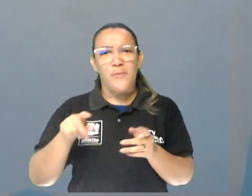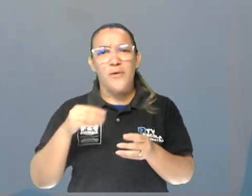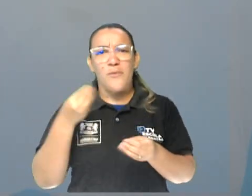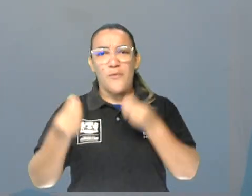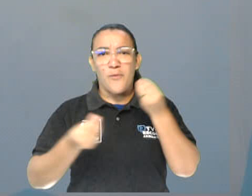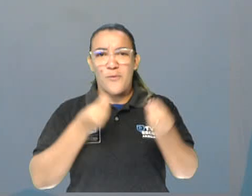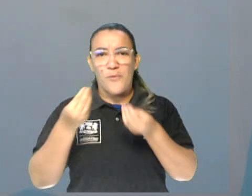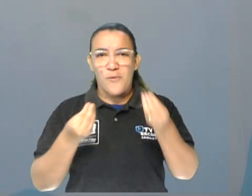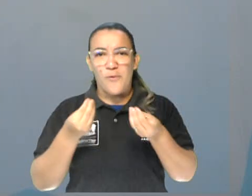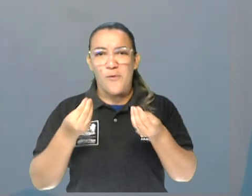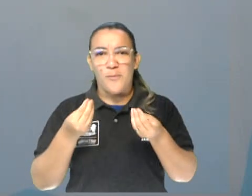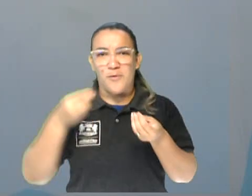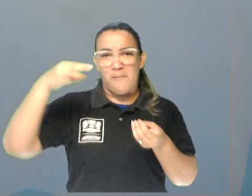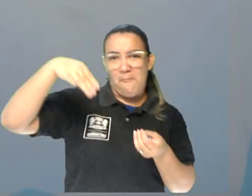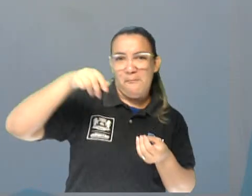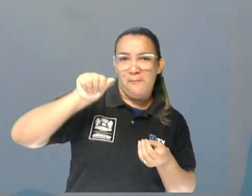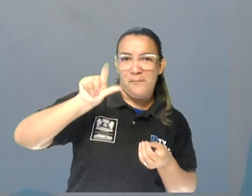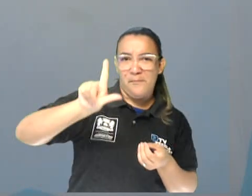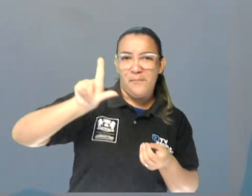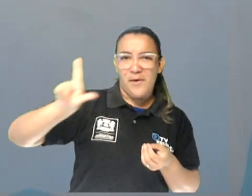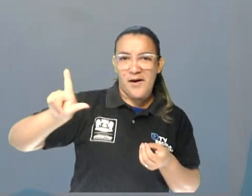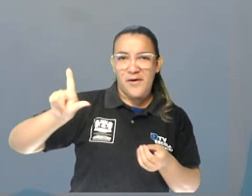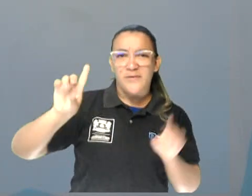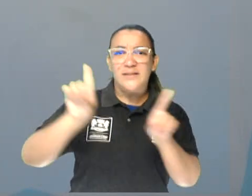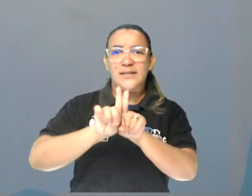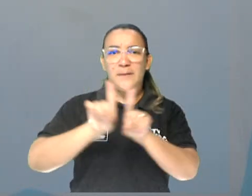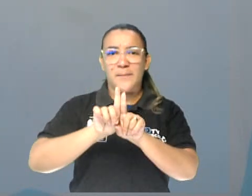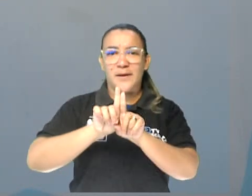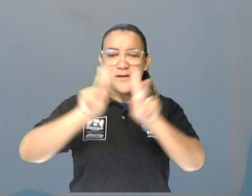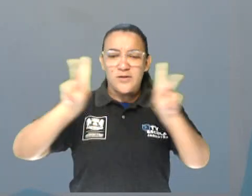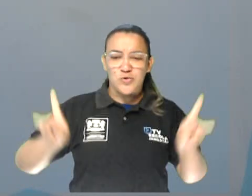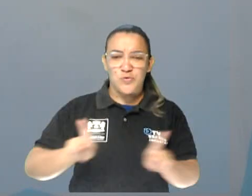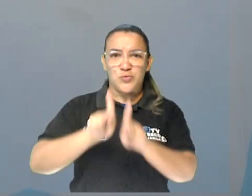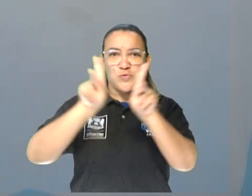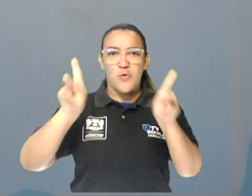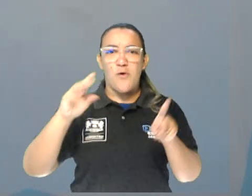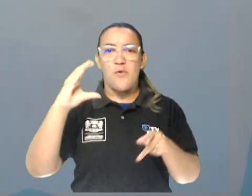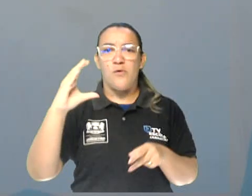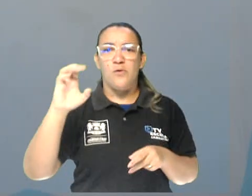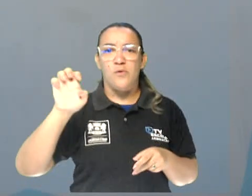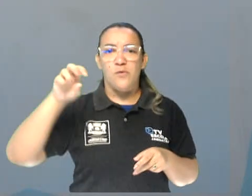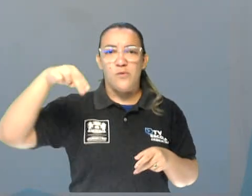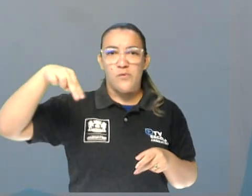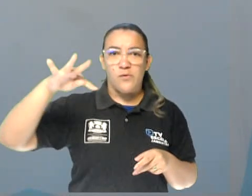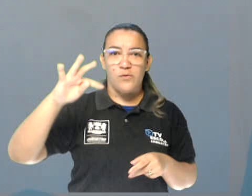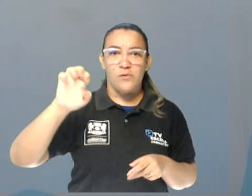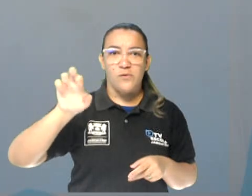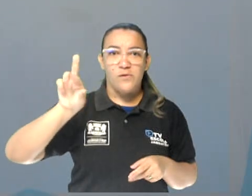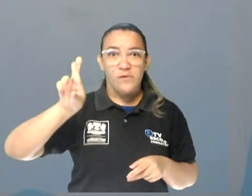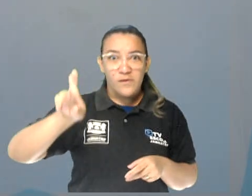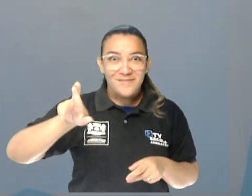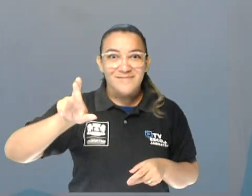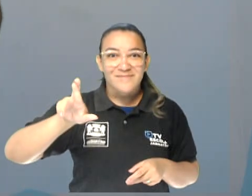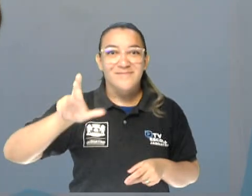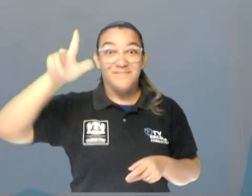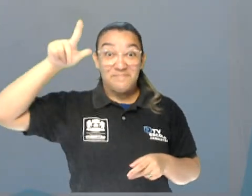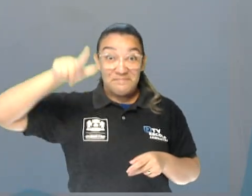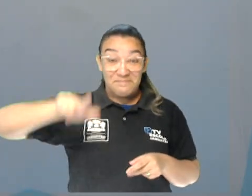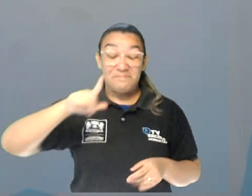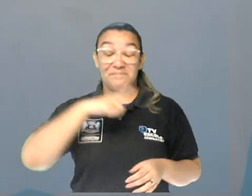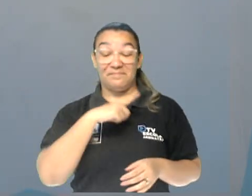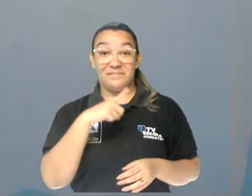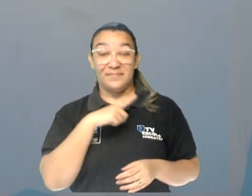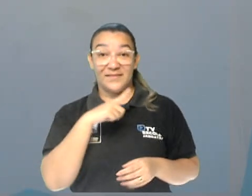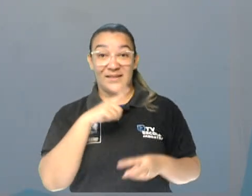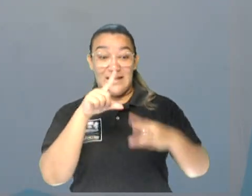Mall e também como Shopping Center. Então, aí, ó, mais uma vez a gente tem